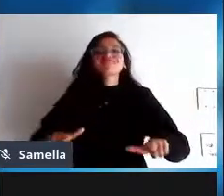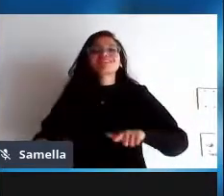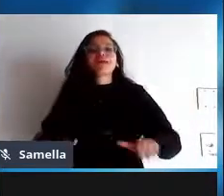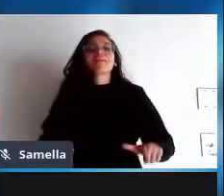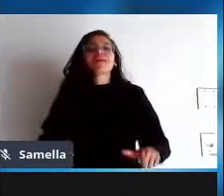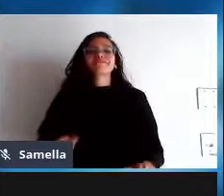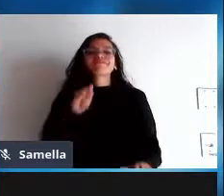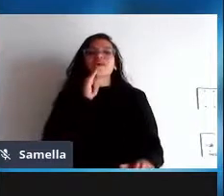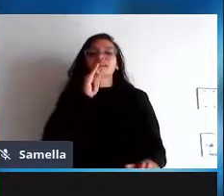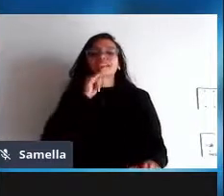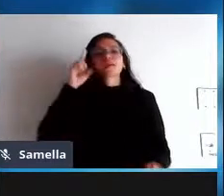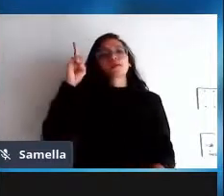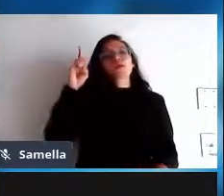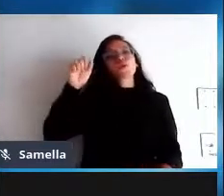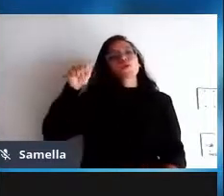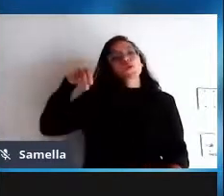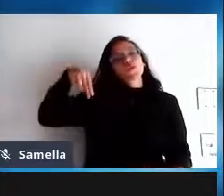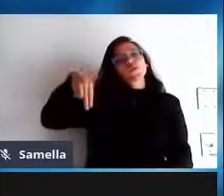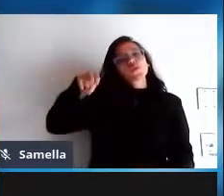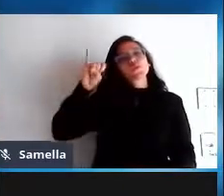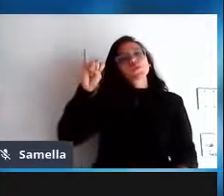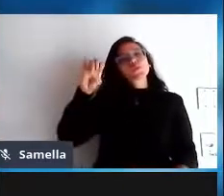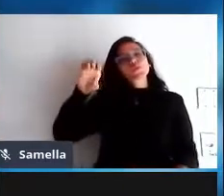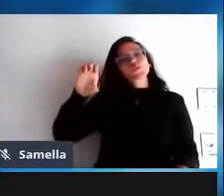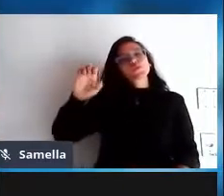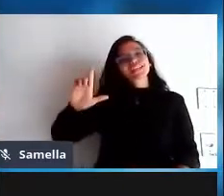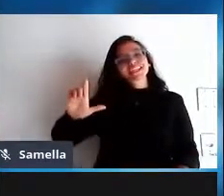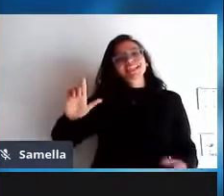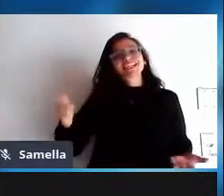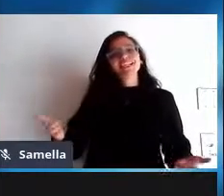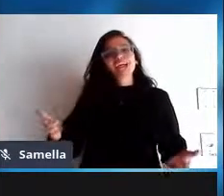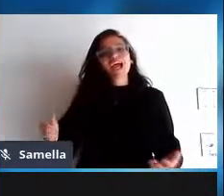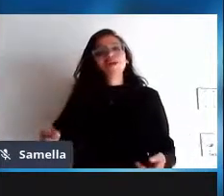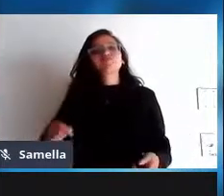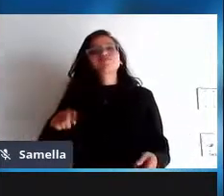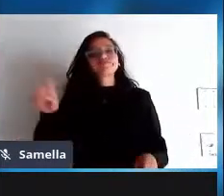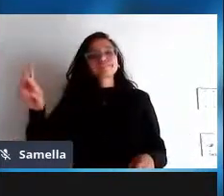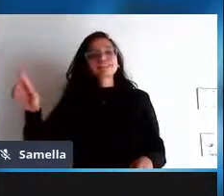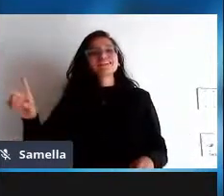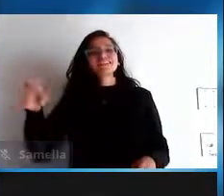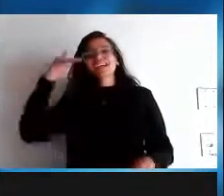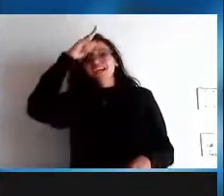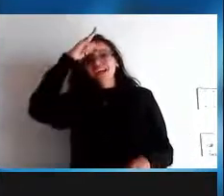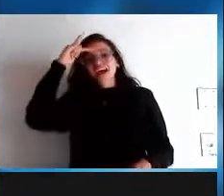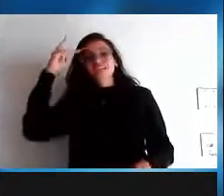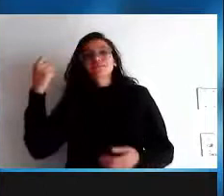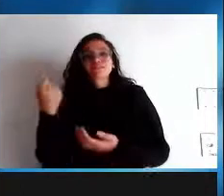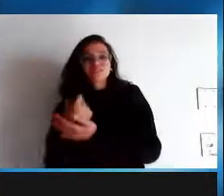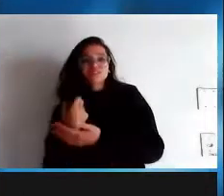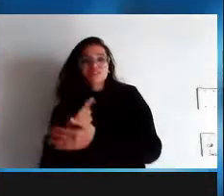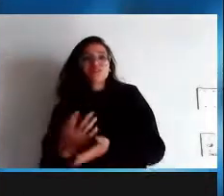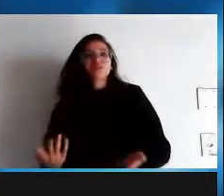amigo Daniel aqui tem os clientes dele lá de Docker e de rede de servidor aquele trabalho dele tem que ser